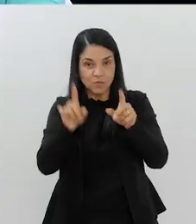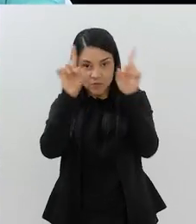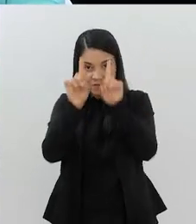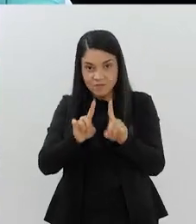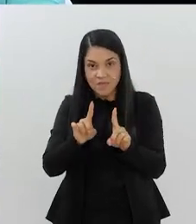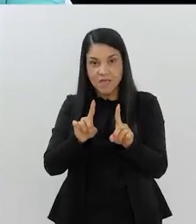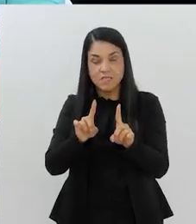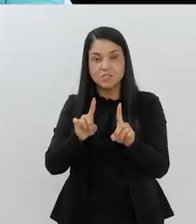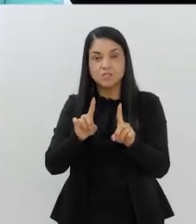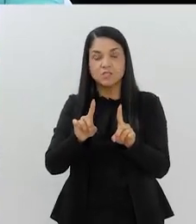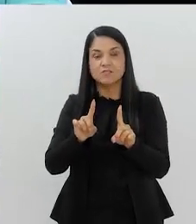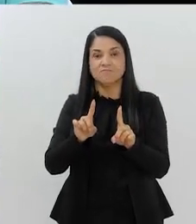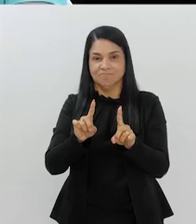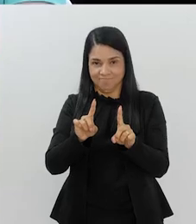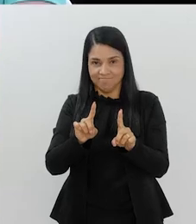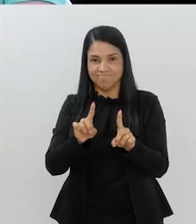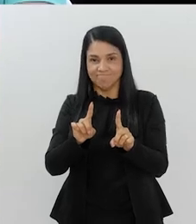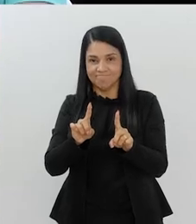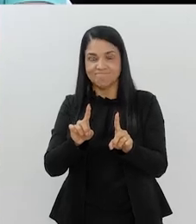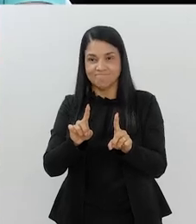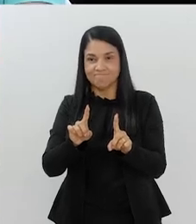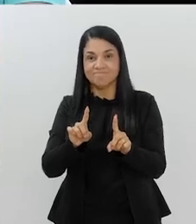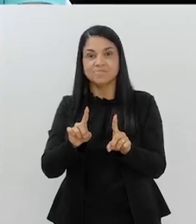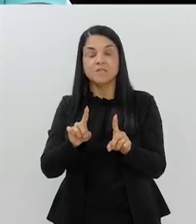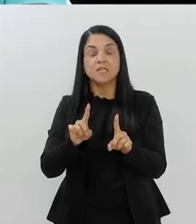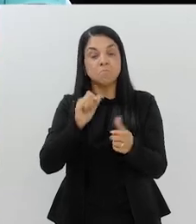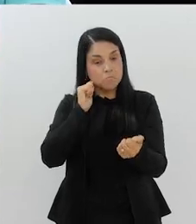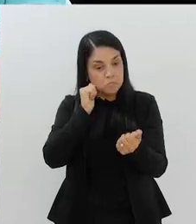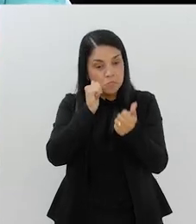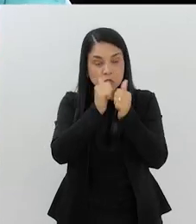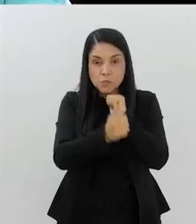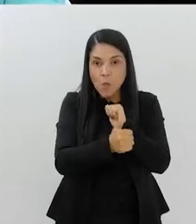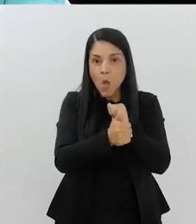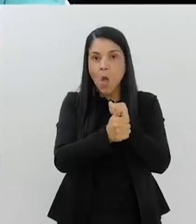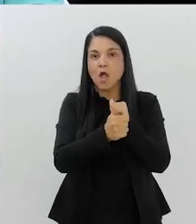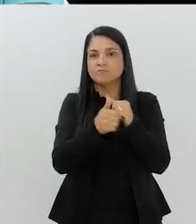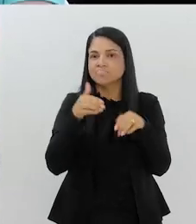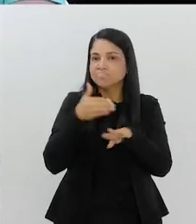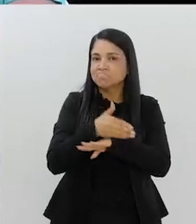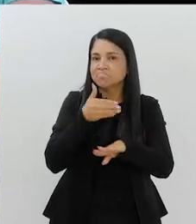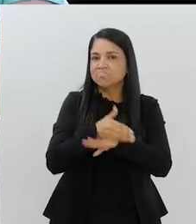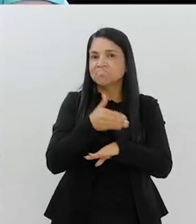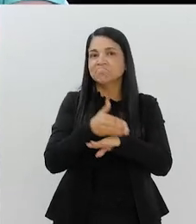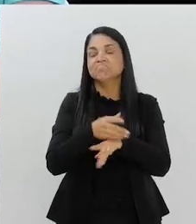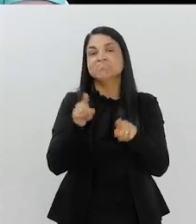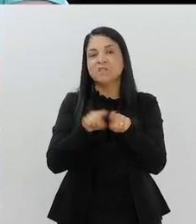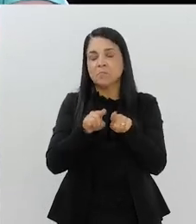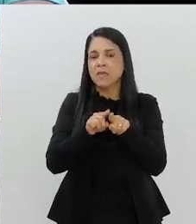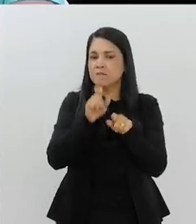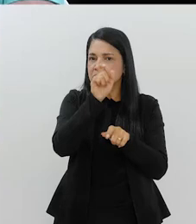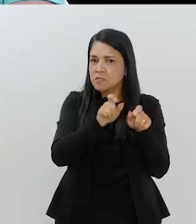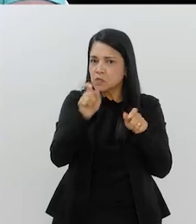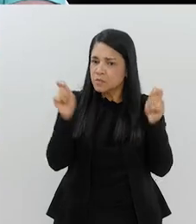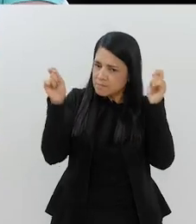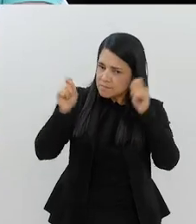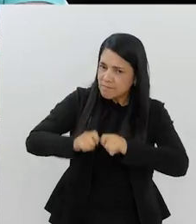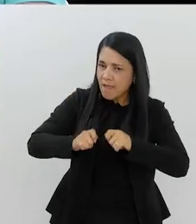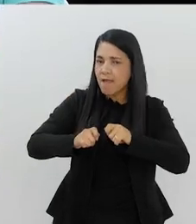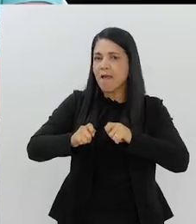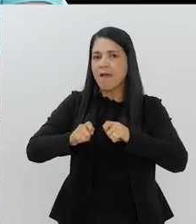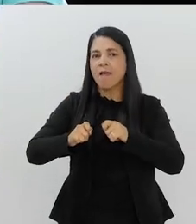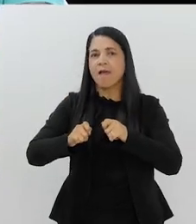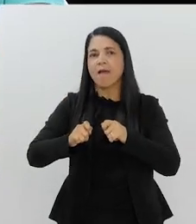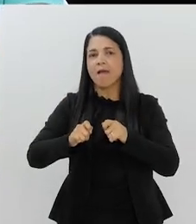pessoas com a deficiência muito com comprometimento grande ir para o esporte para verem que essas pessoas também são